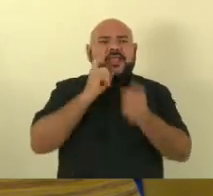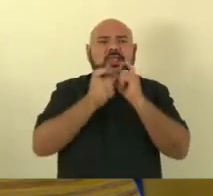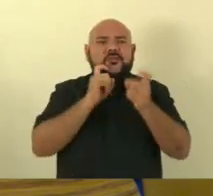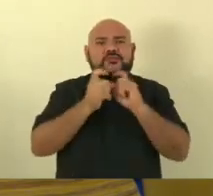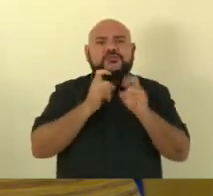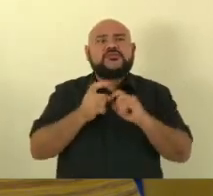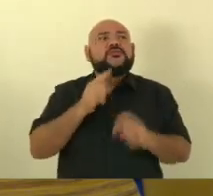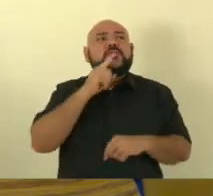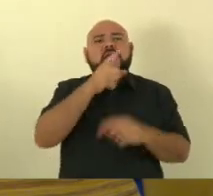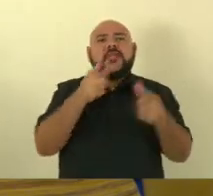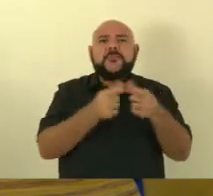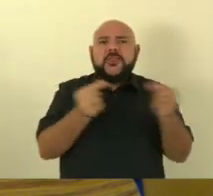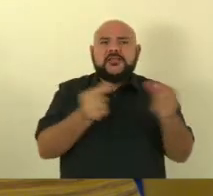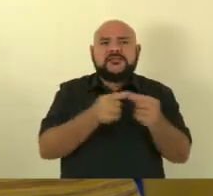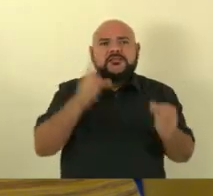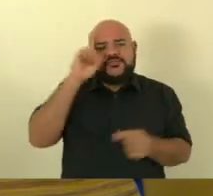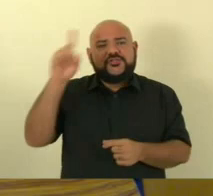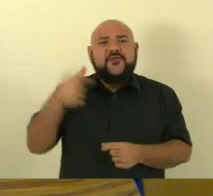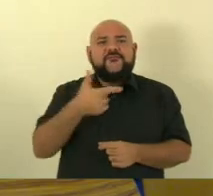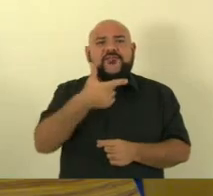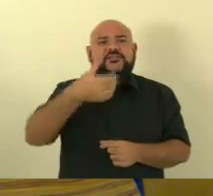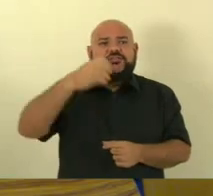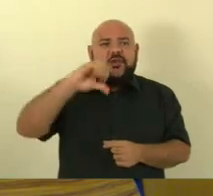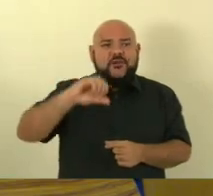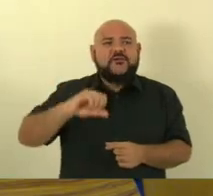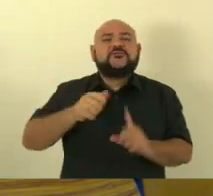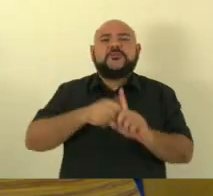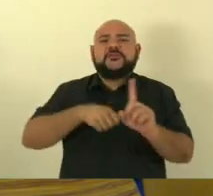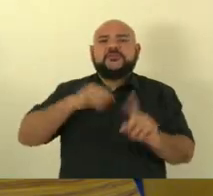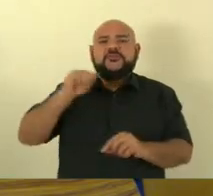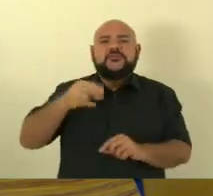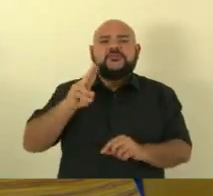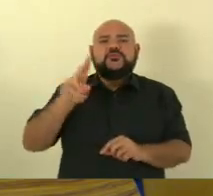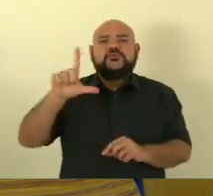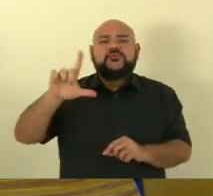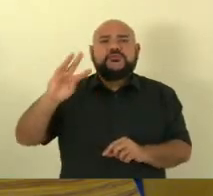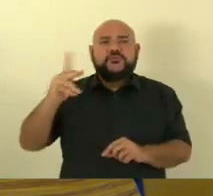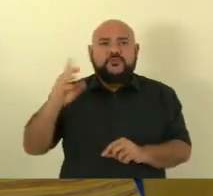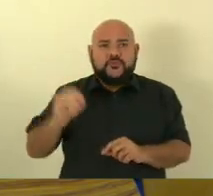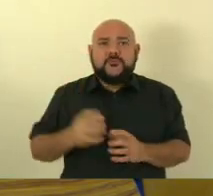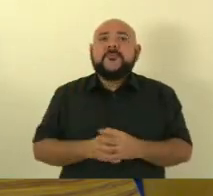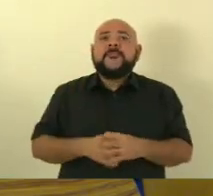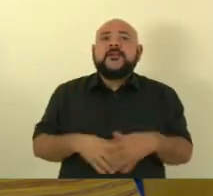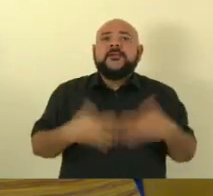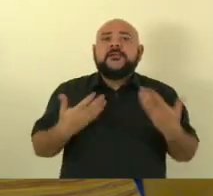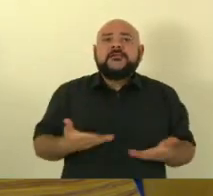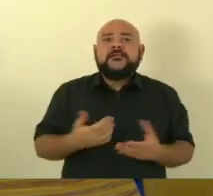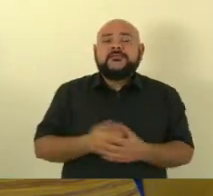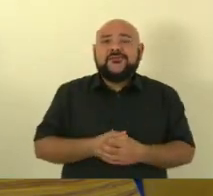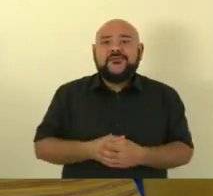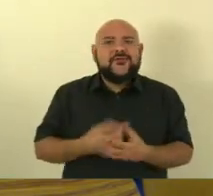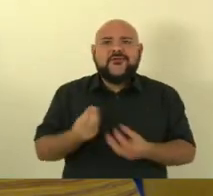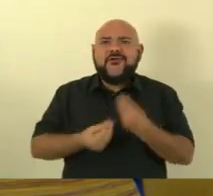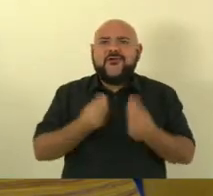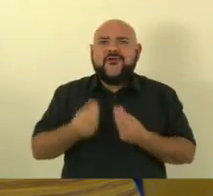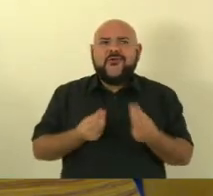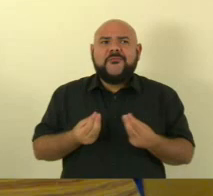29 de julho pra definir pra traçar os rumos da América Latina ao fundo do poço